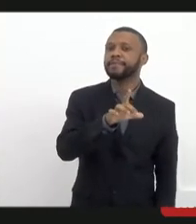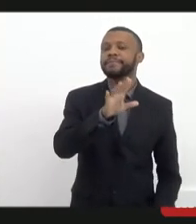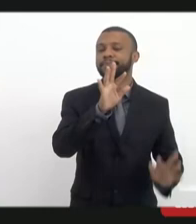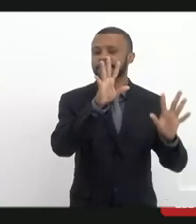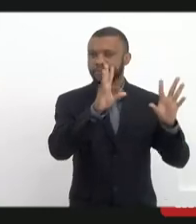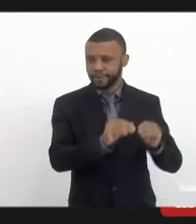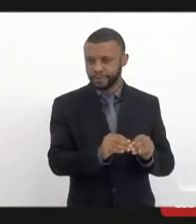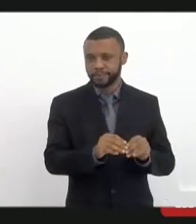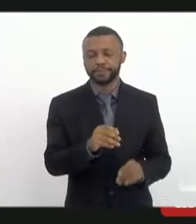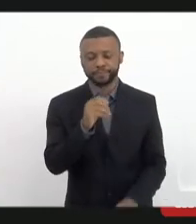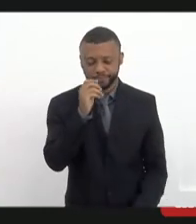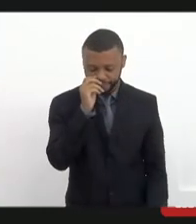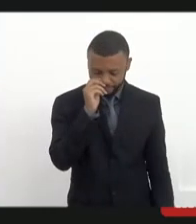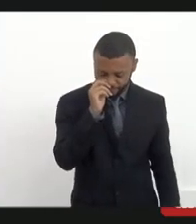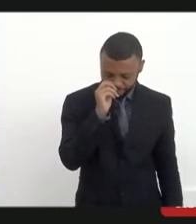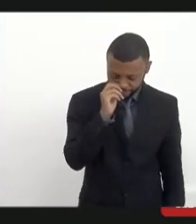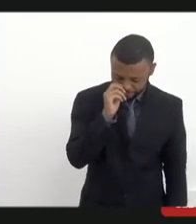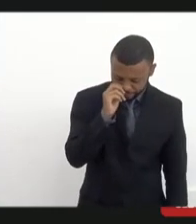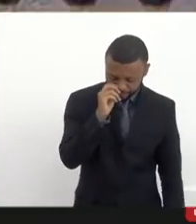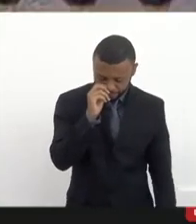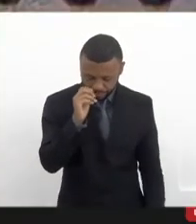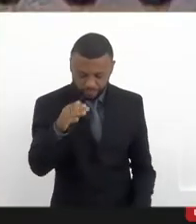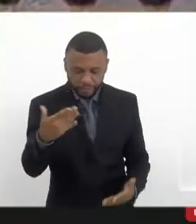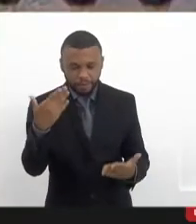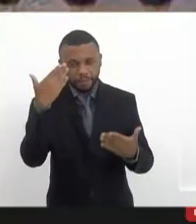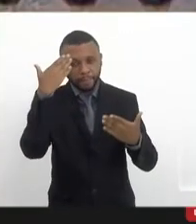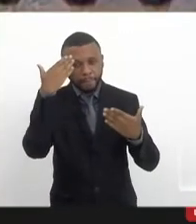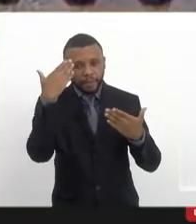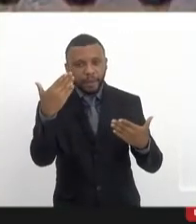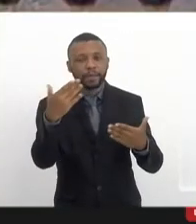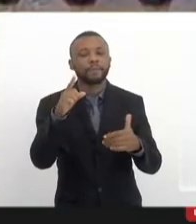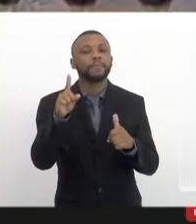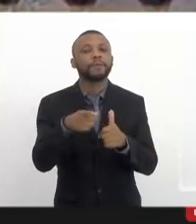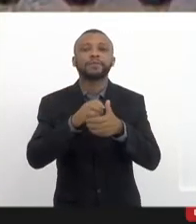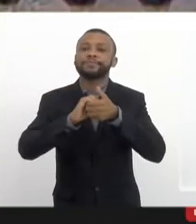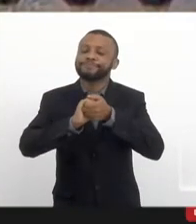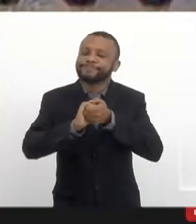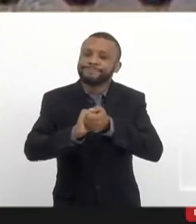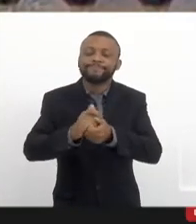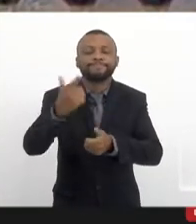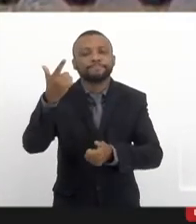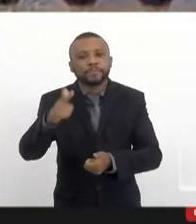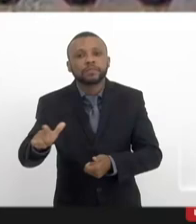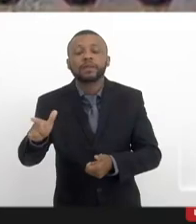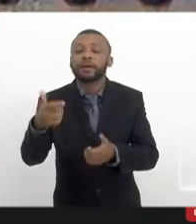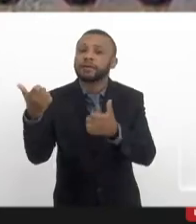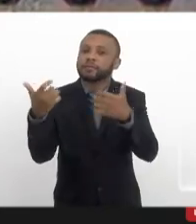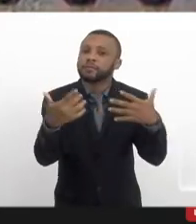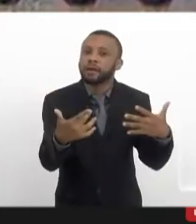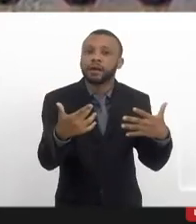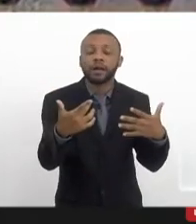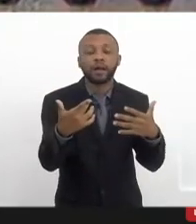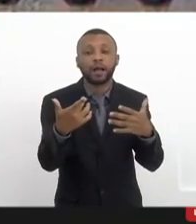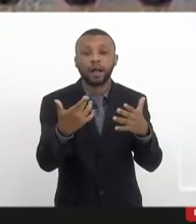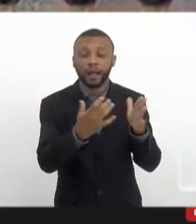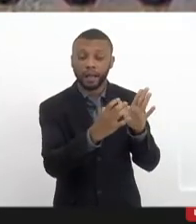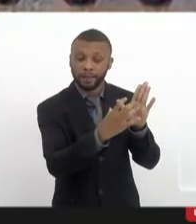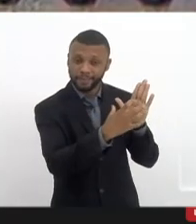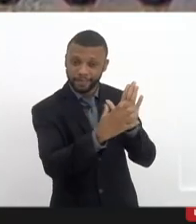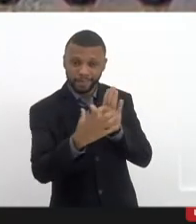Obrigada, obrigada, Valdek. Primeiro, saudar, mais uma vez, é preciso dizer, a existência dessa frente.